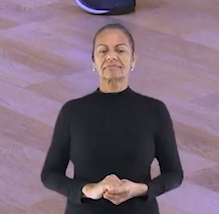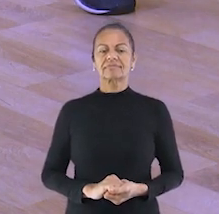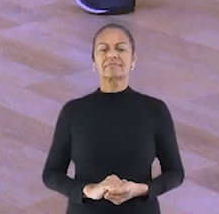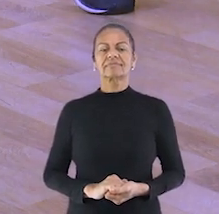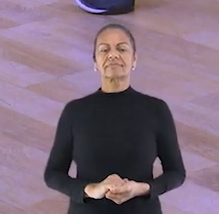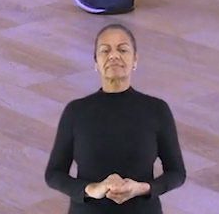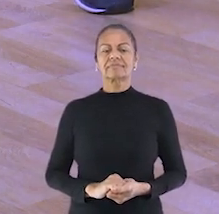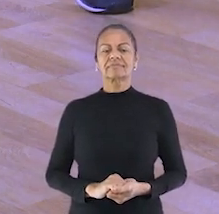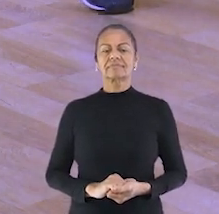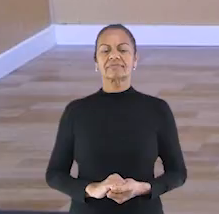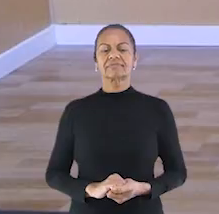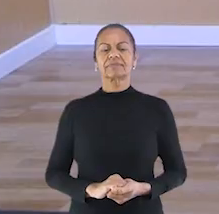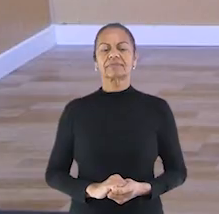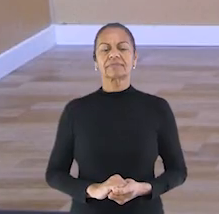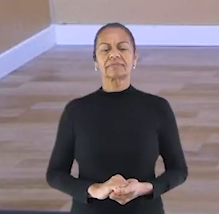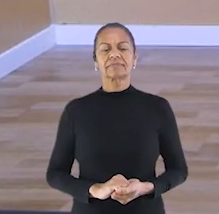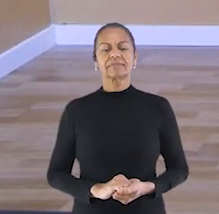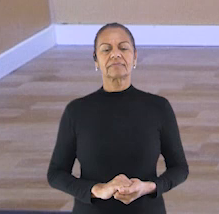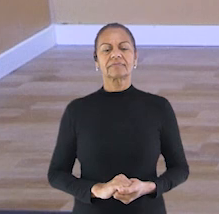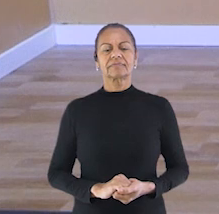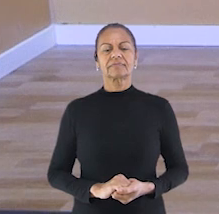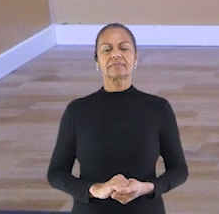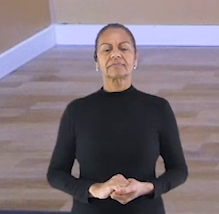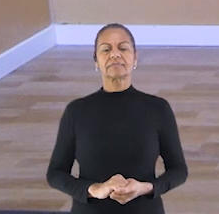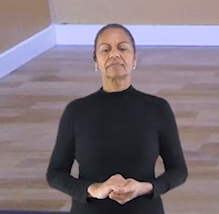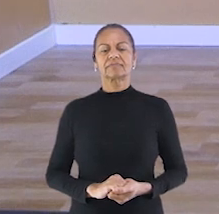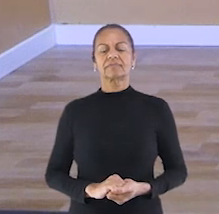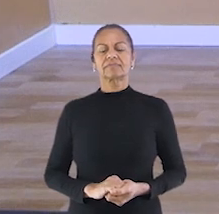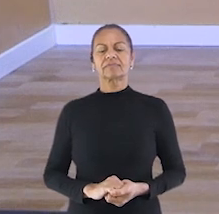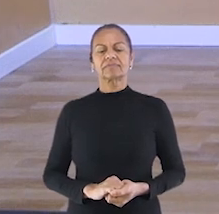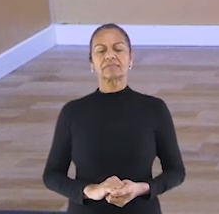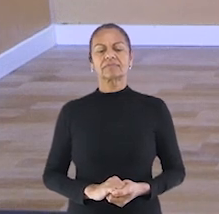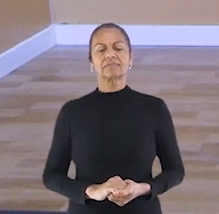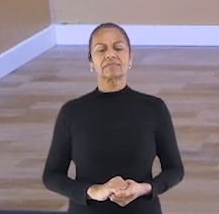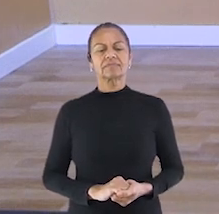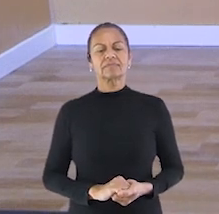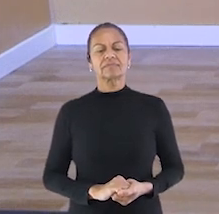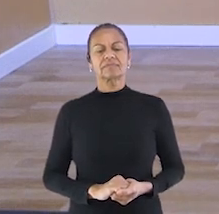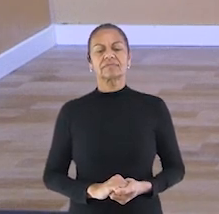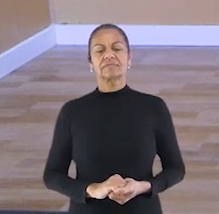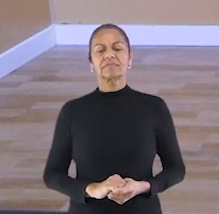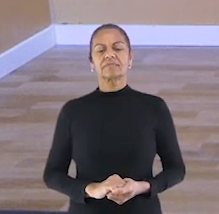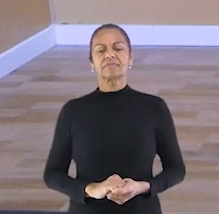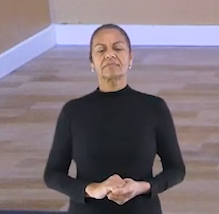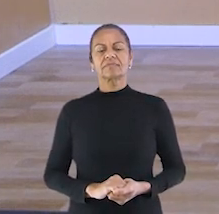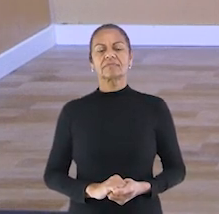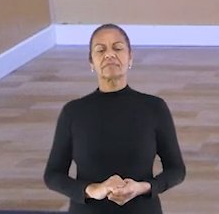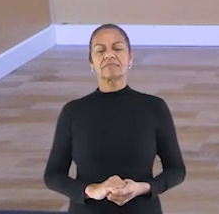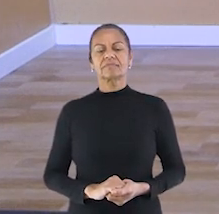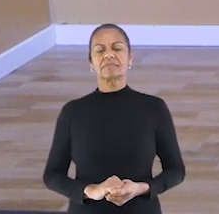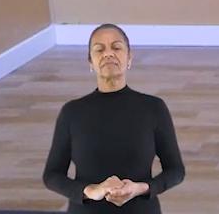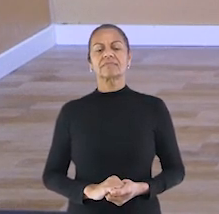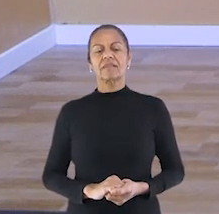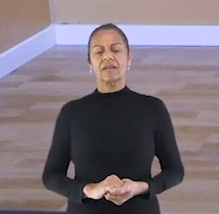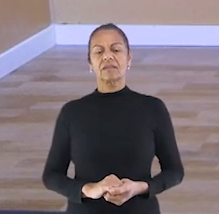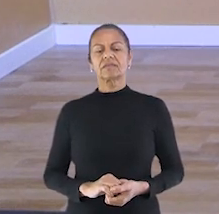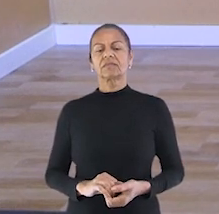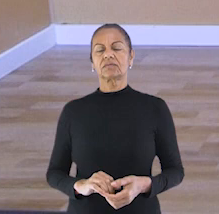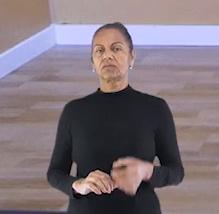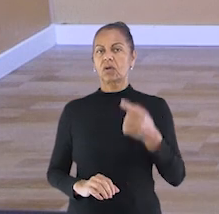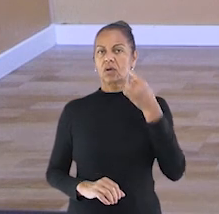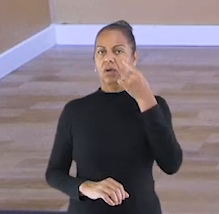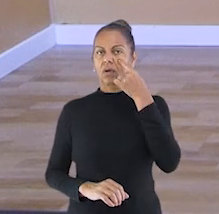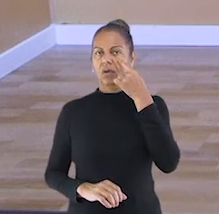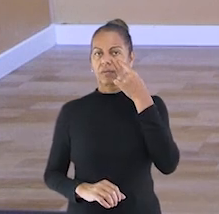Isso. Aqui. Na elevação. Perroca. Podemos